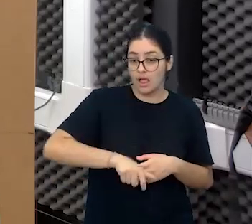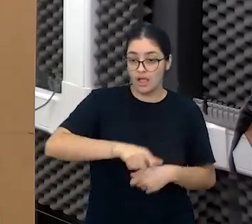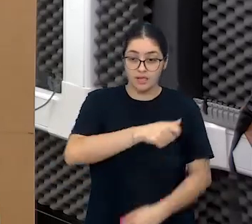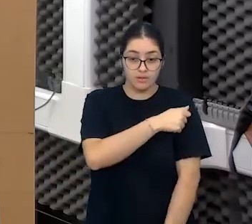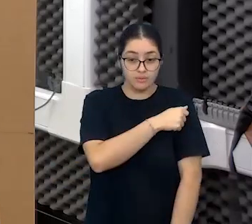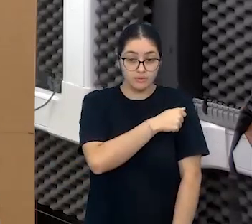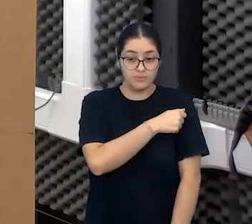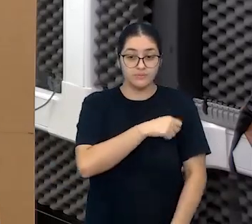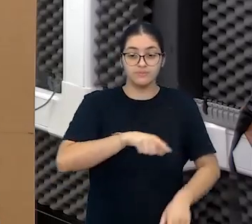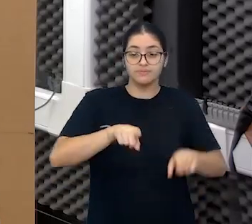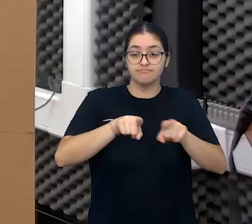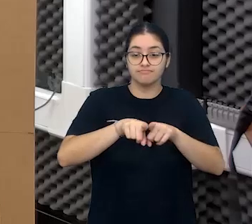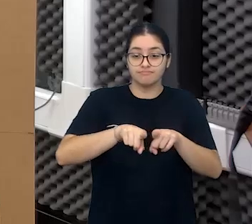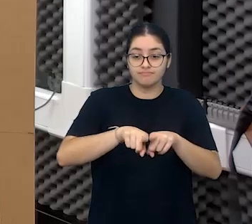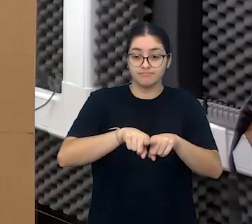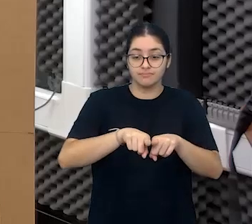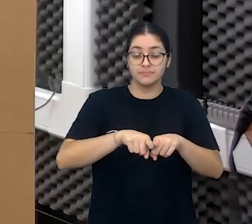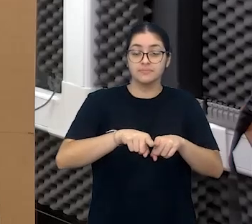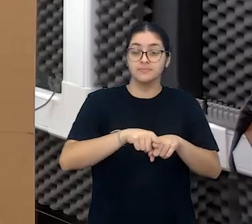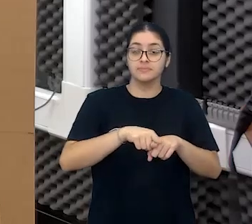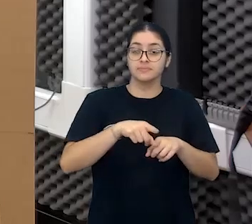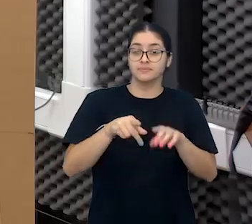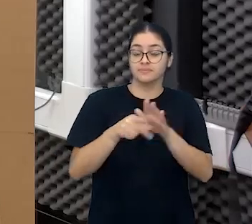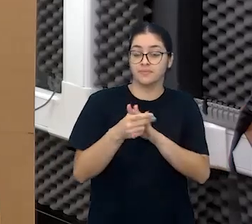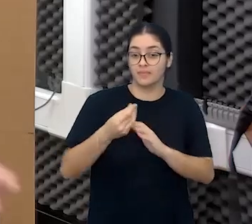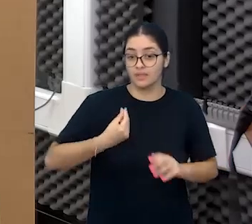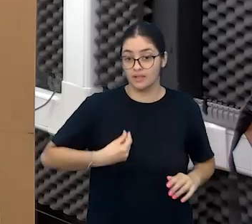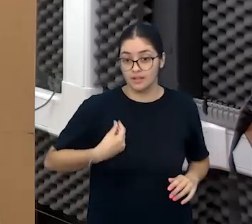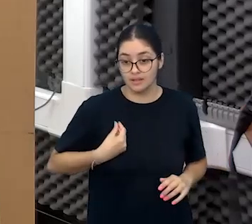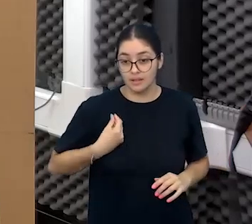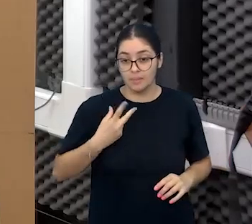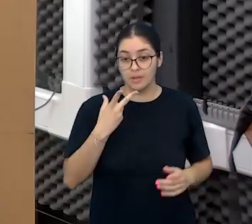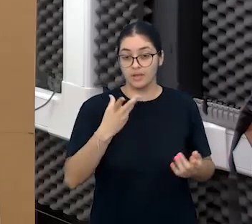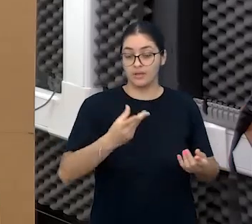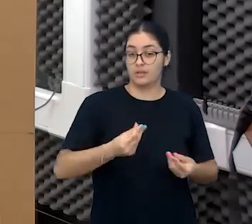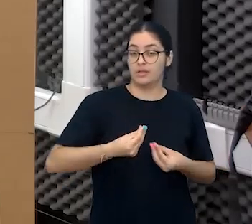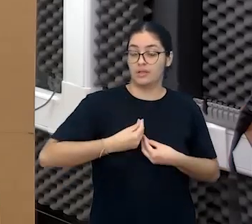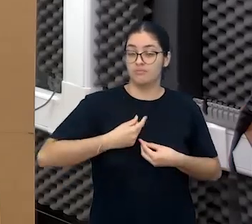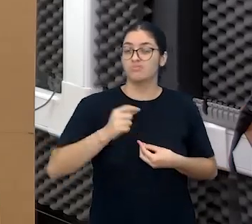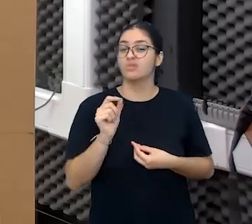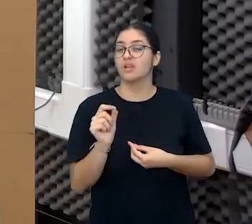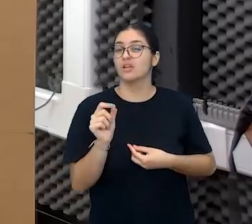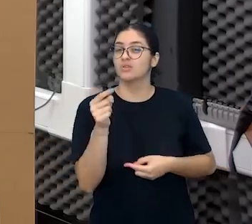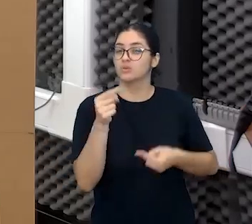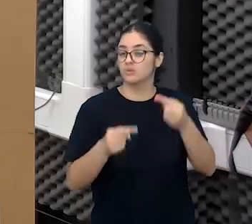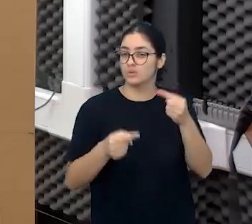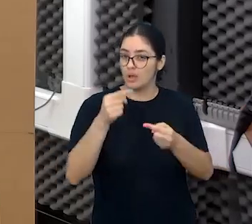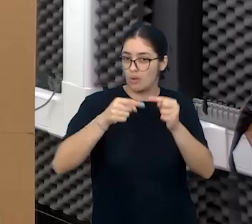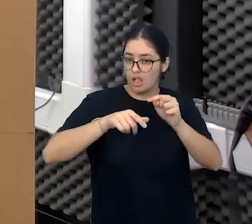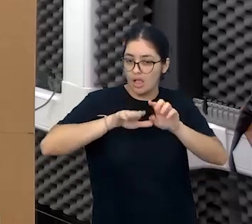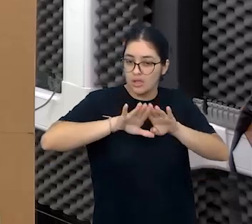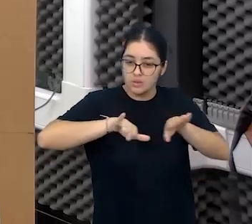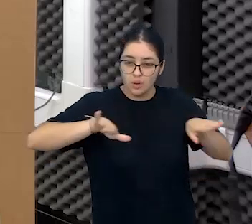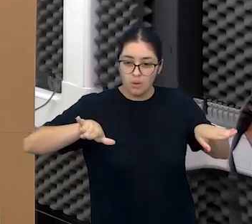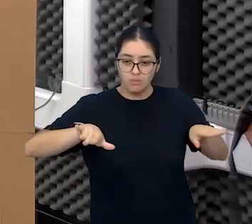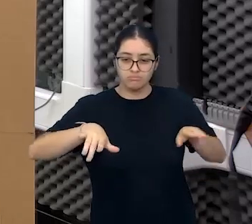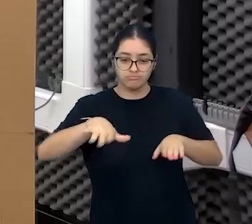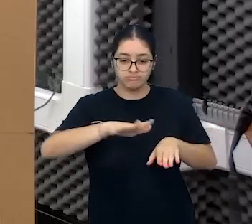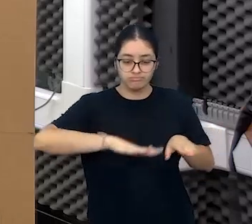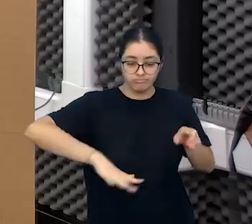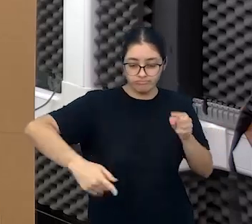e também desconsideram o seu cotidiano e traz para as discussões escolares essa importância de te dar